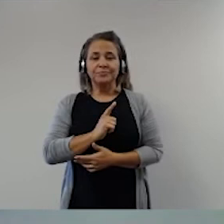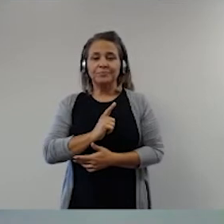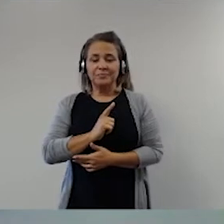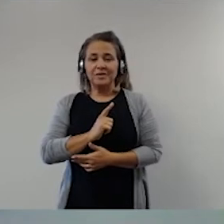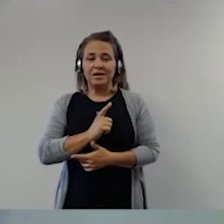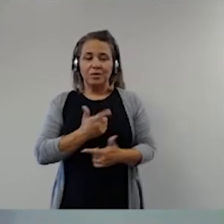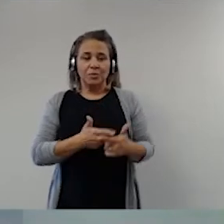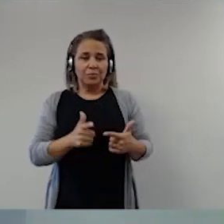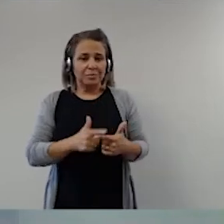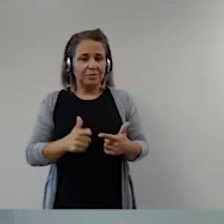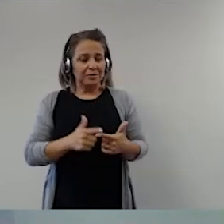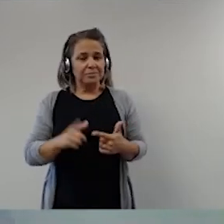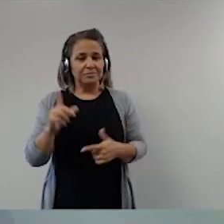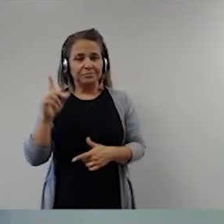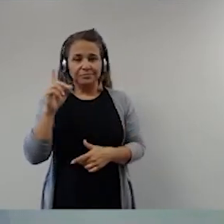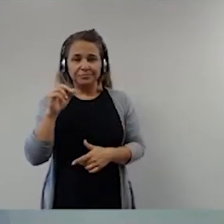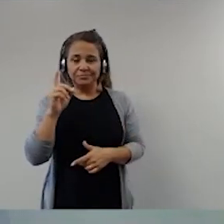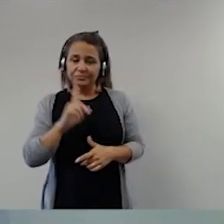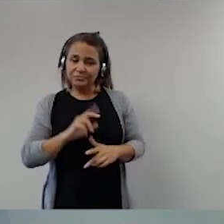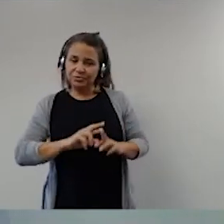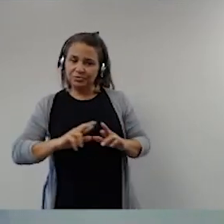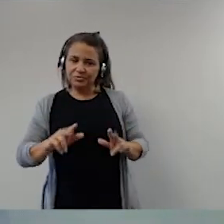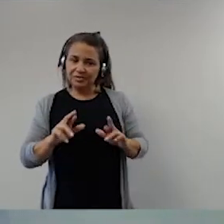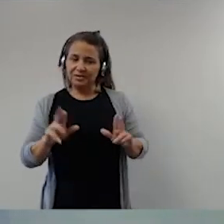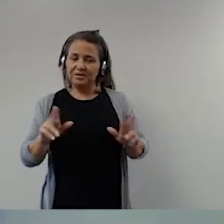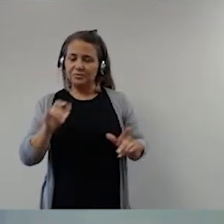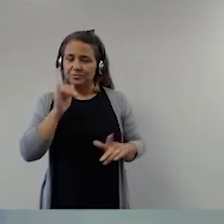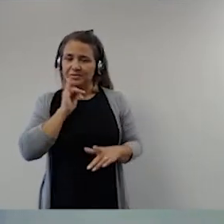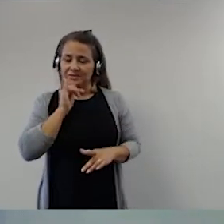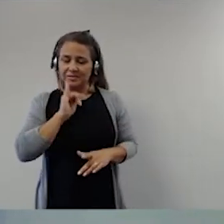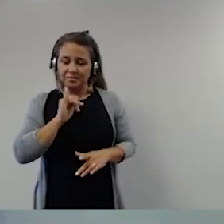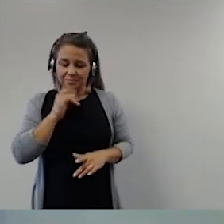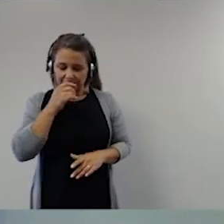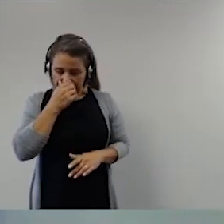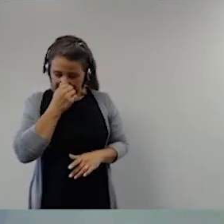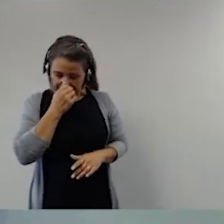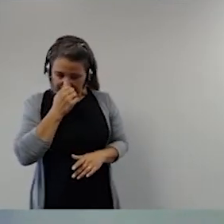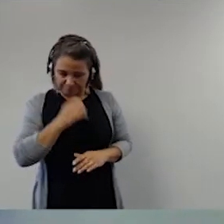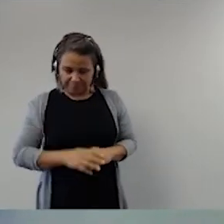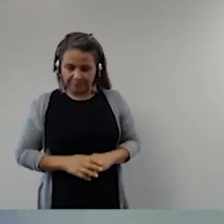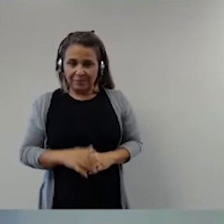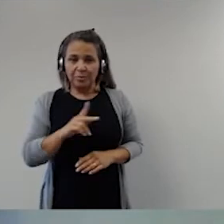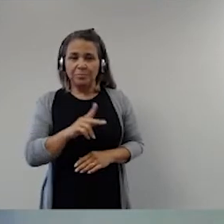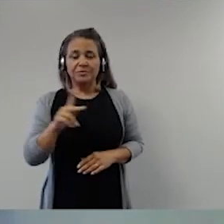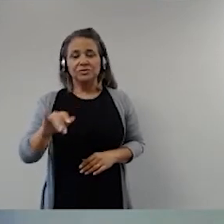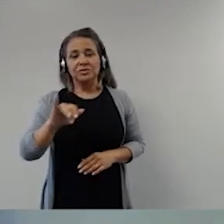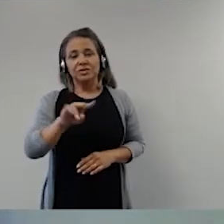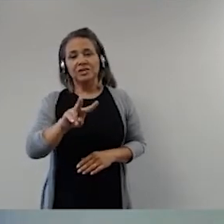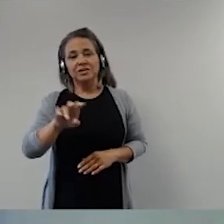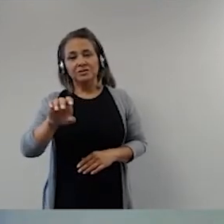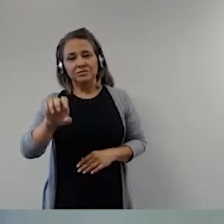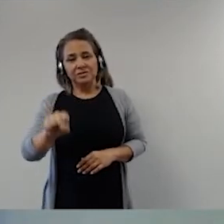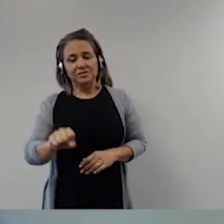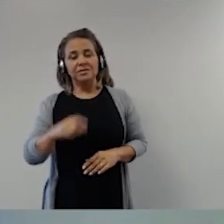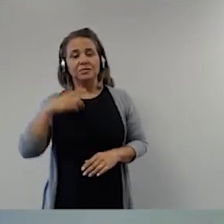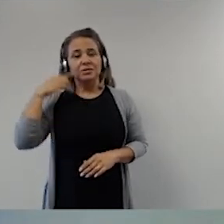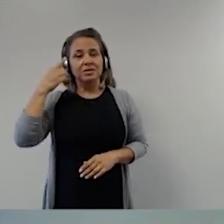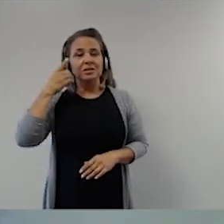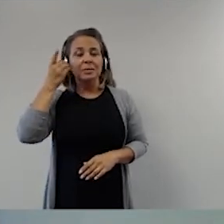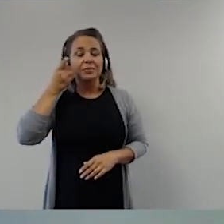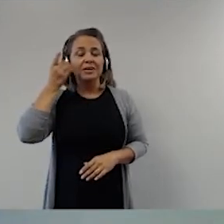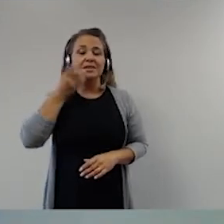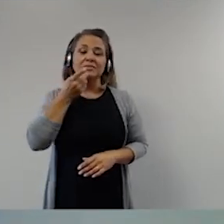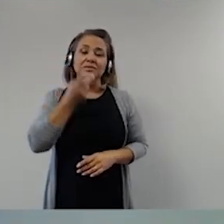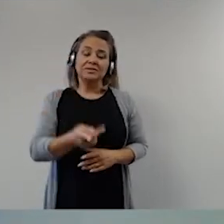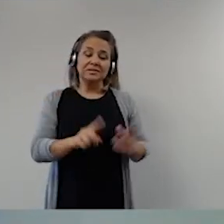situação um pouquinho diferente que o doutor Edgandre e o Gustavo estavam falando, que